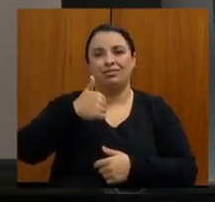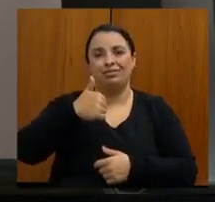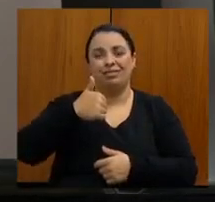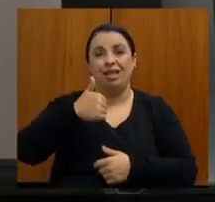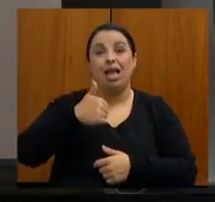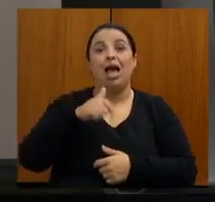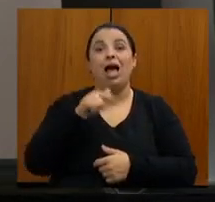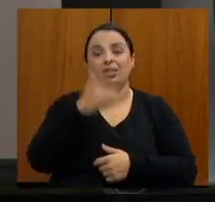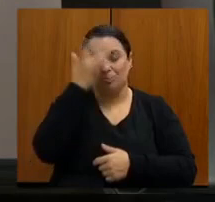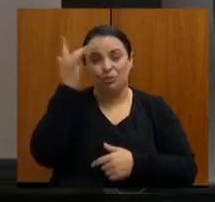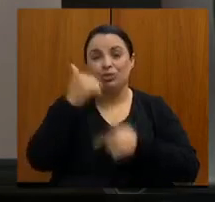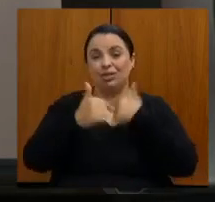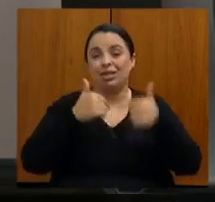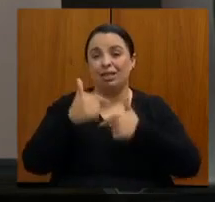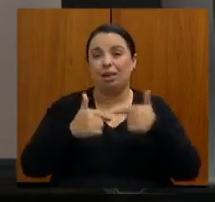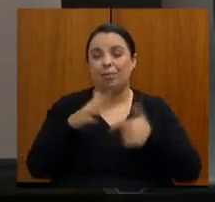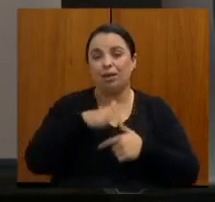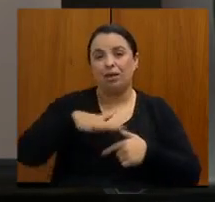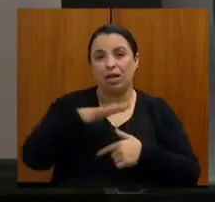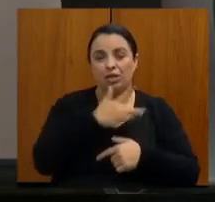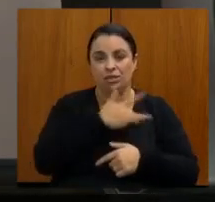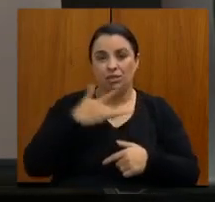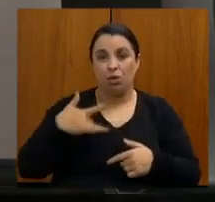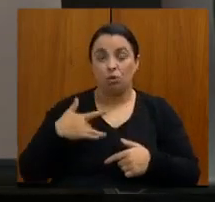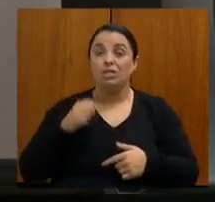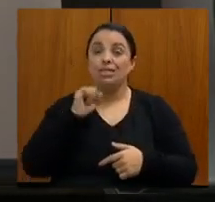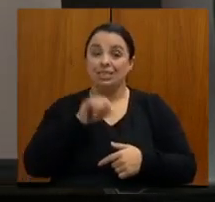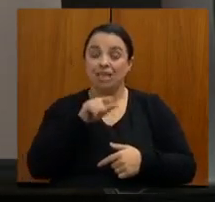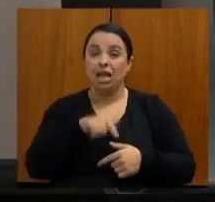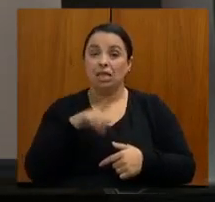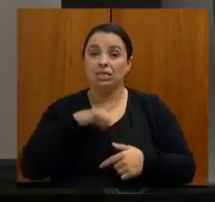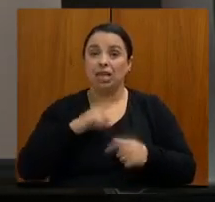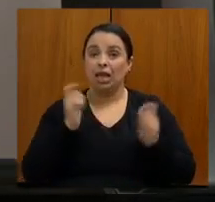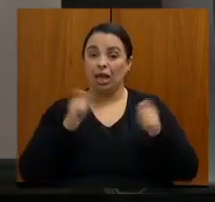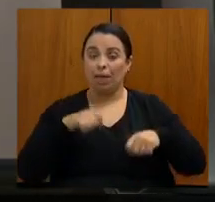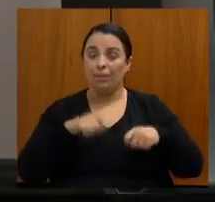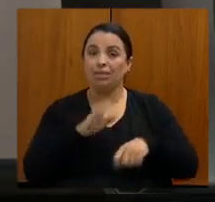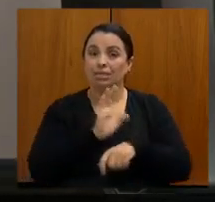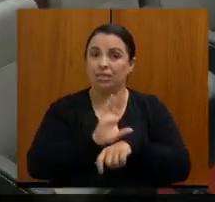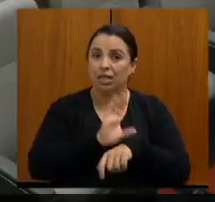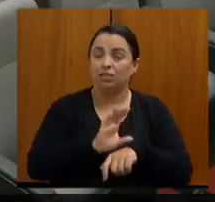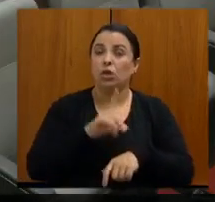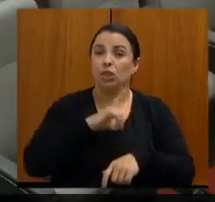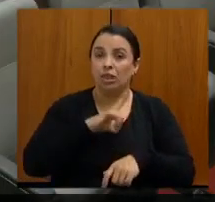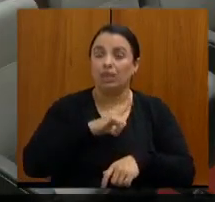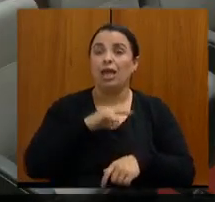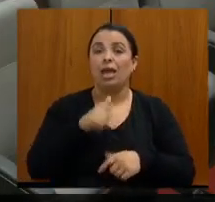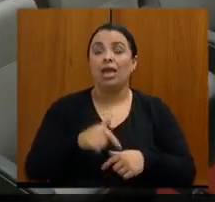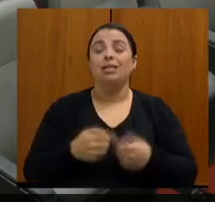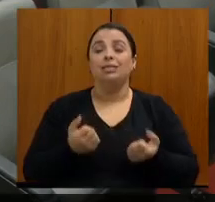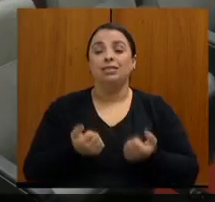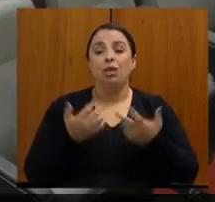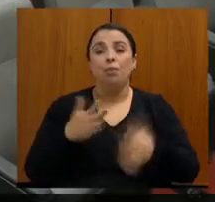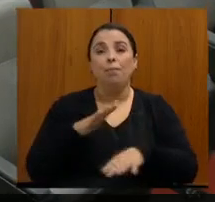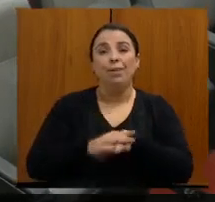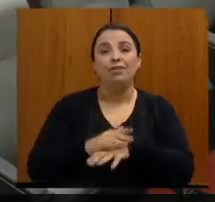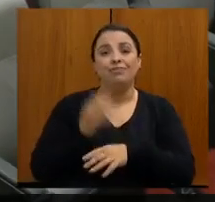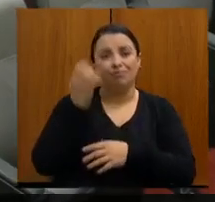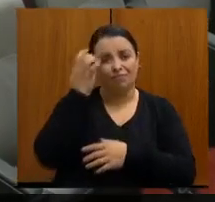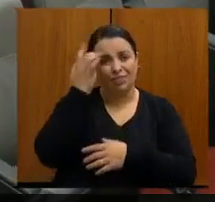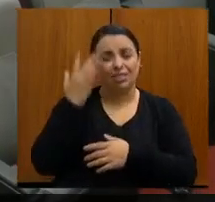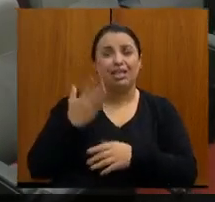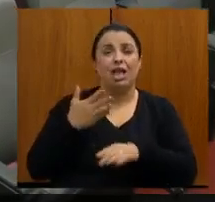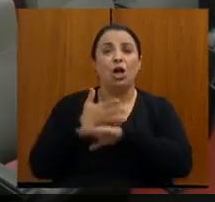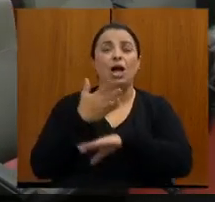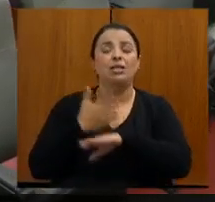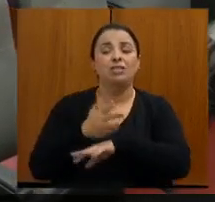têm como realizar essa navegação dos pacientes, têm como facilitar para o paciente, chegando, ela tem, vou dar